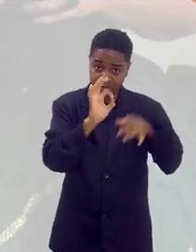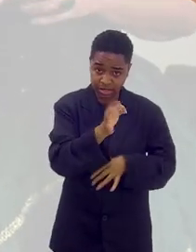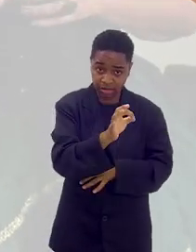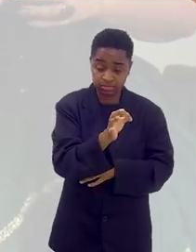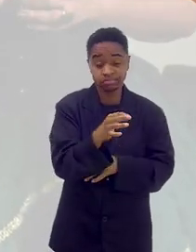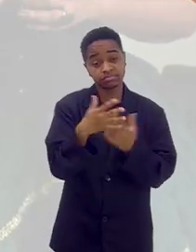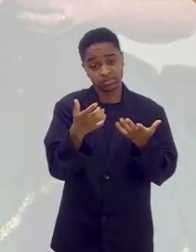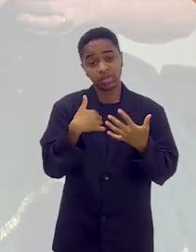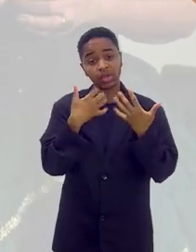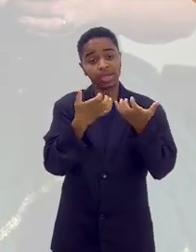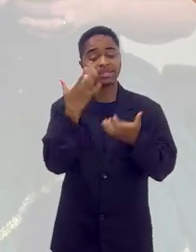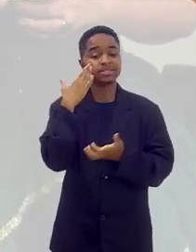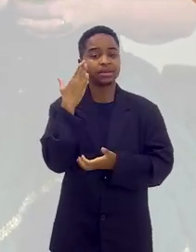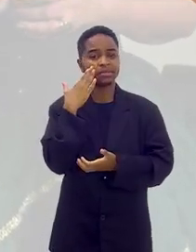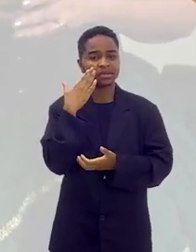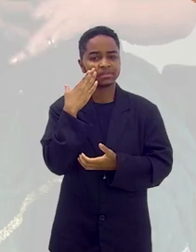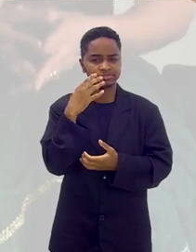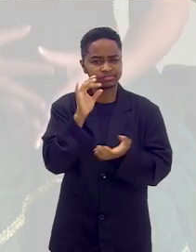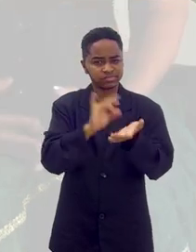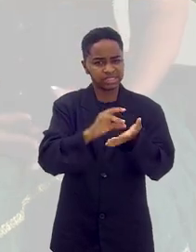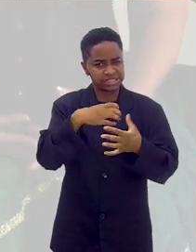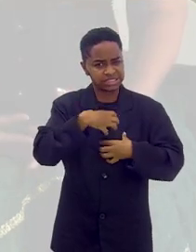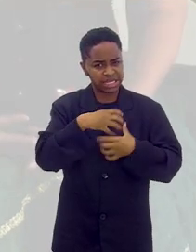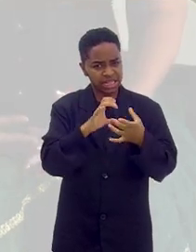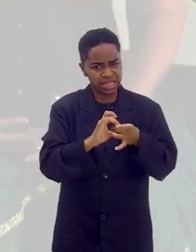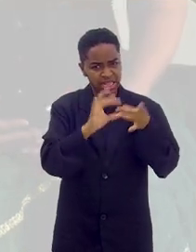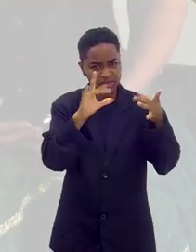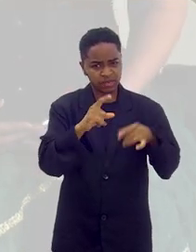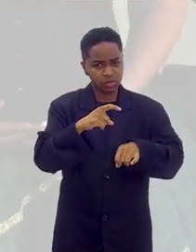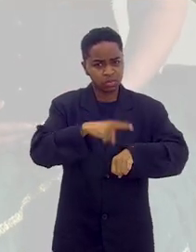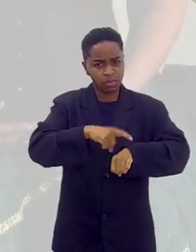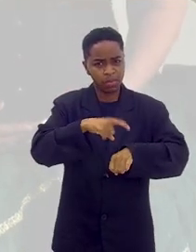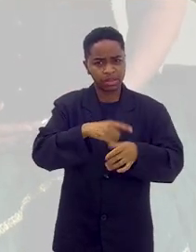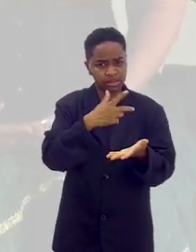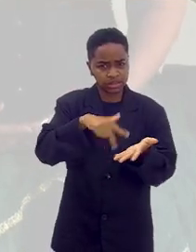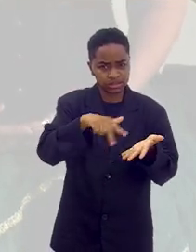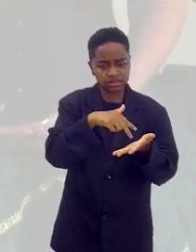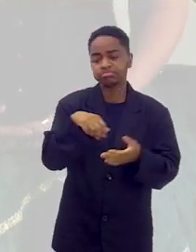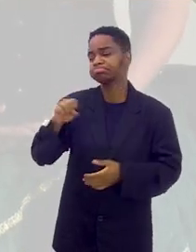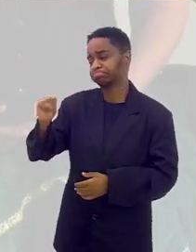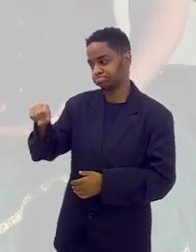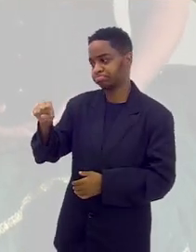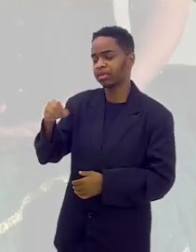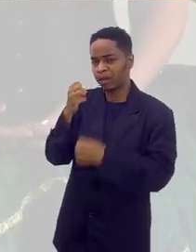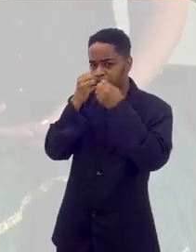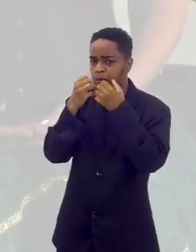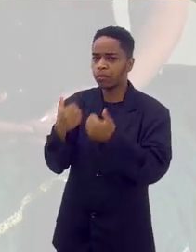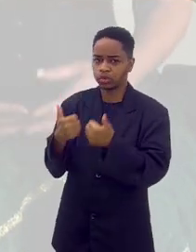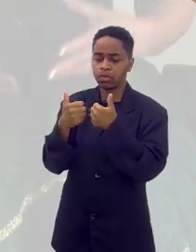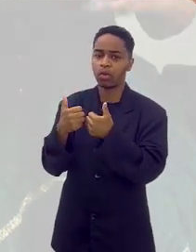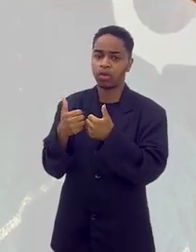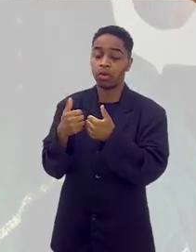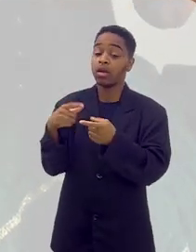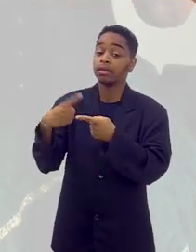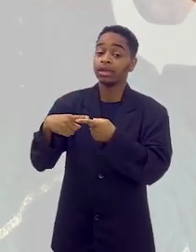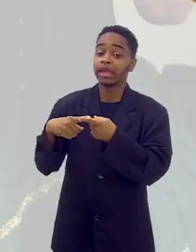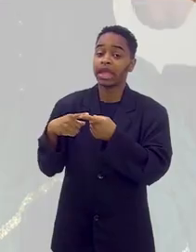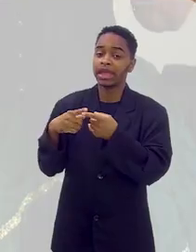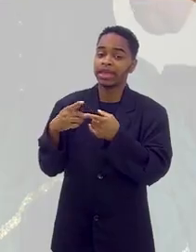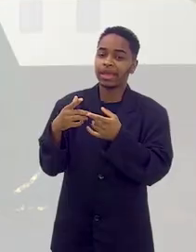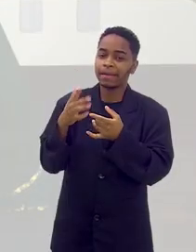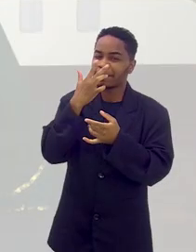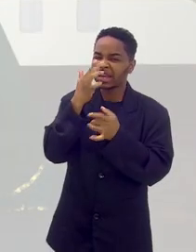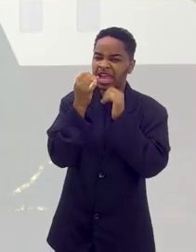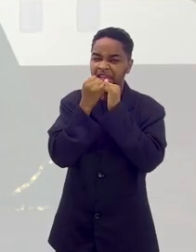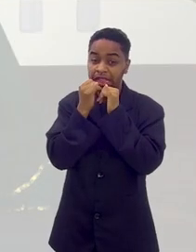liberdade, Sim, É isso que eu quero saber. Dá essa sensação de liberdade naquela hora que está dançando? Dá, dá. É muito bom. É uma